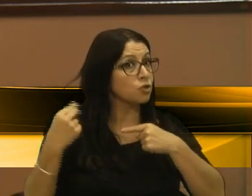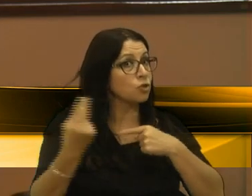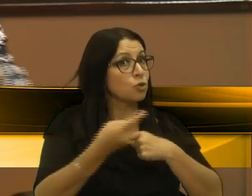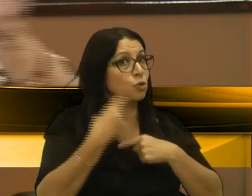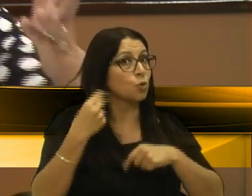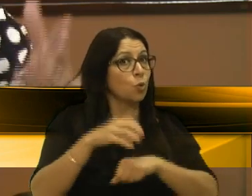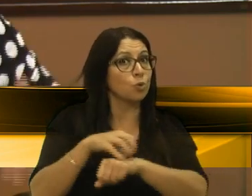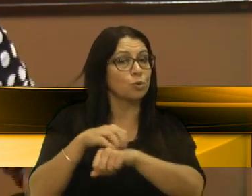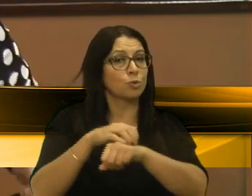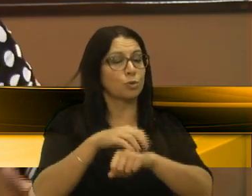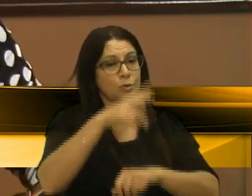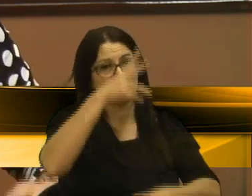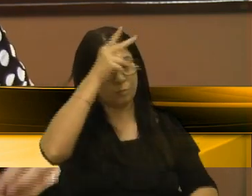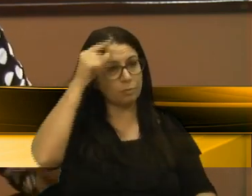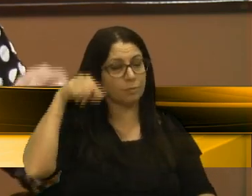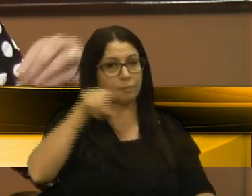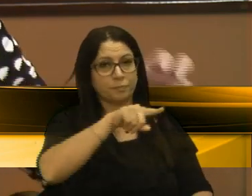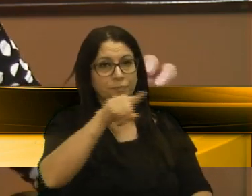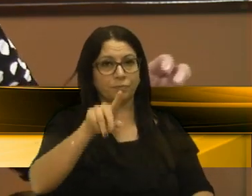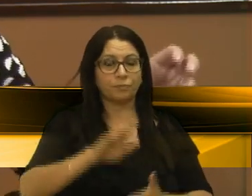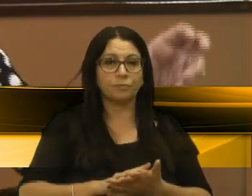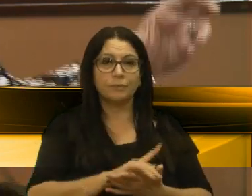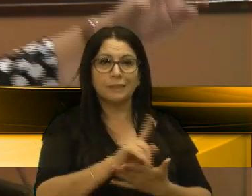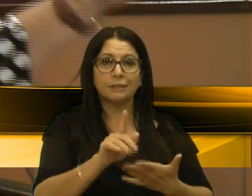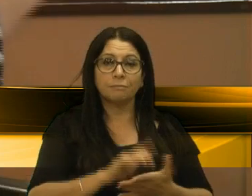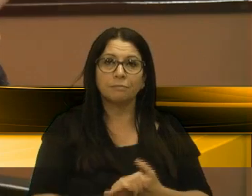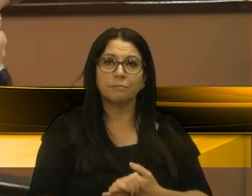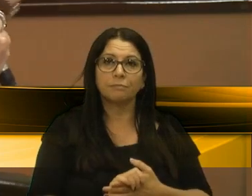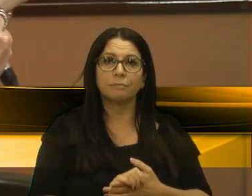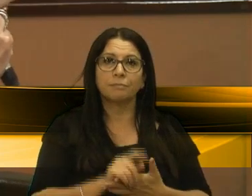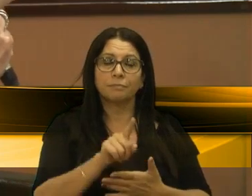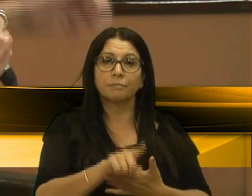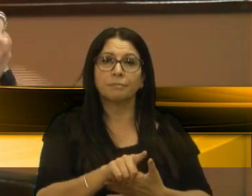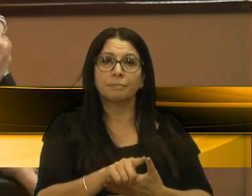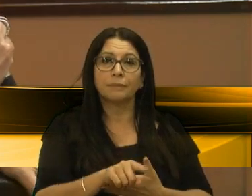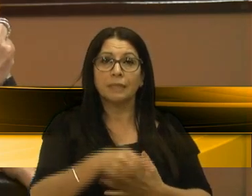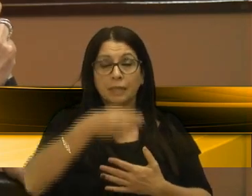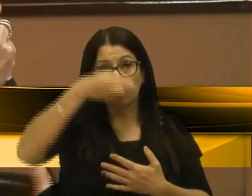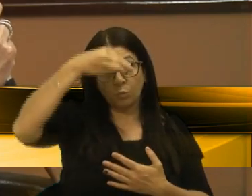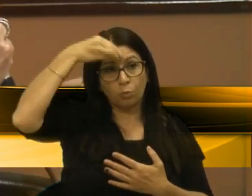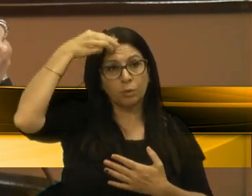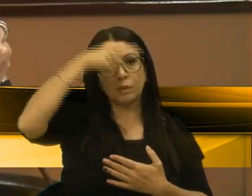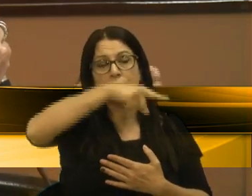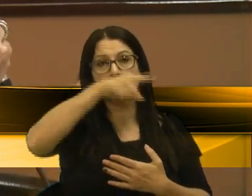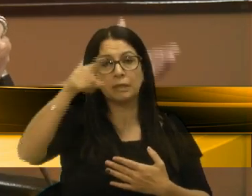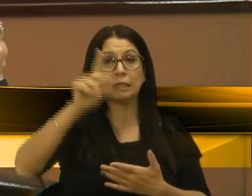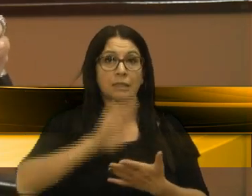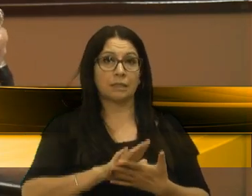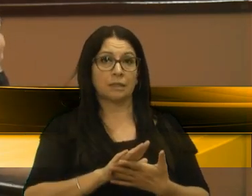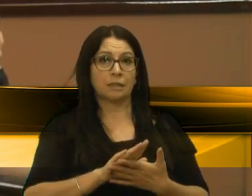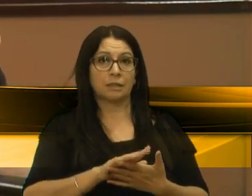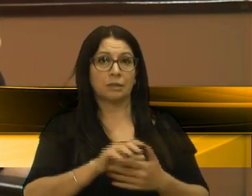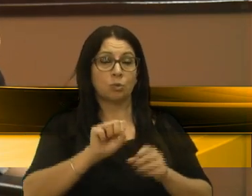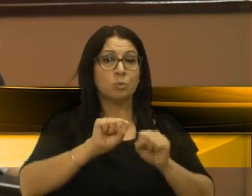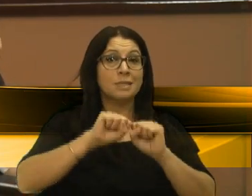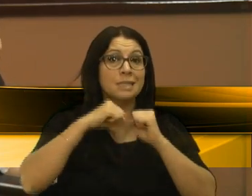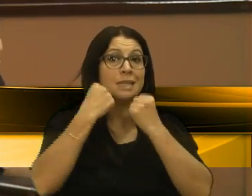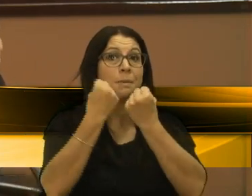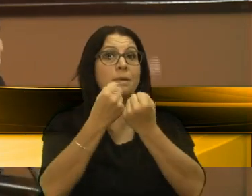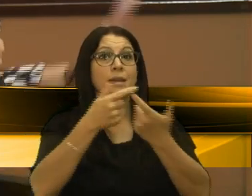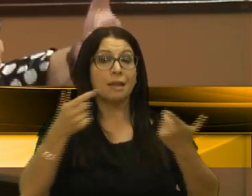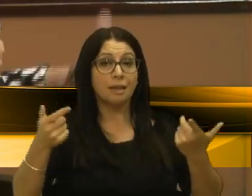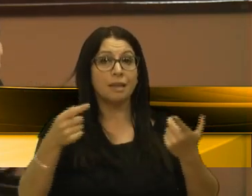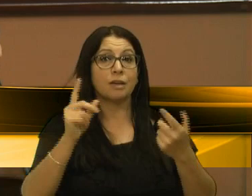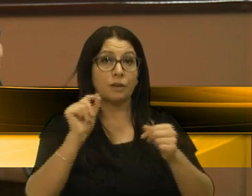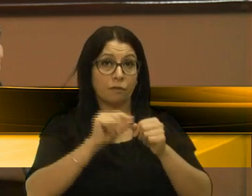de todo esse planejamento. gente teve, durante, vereador Kiko, um seminário que foi feito